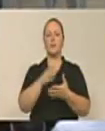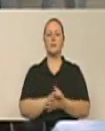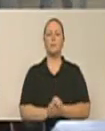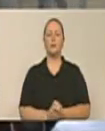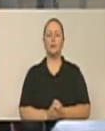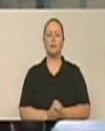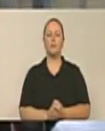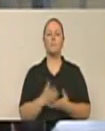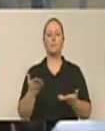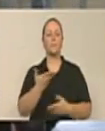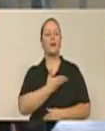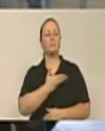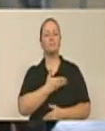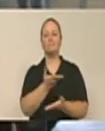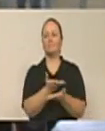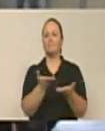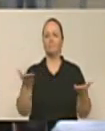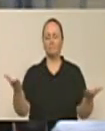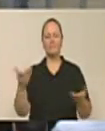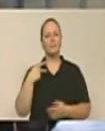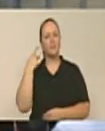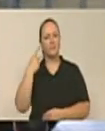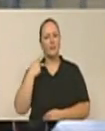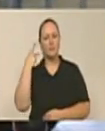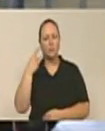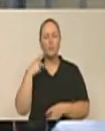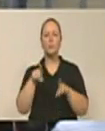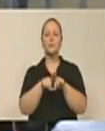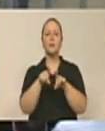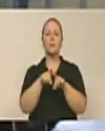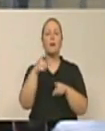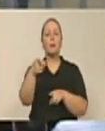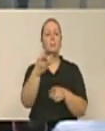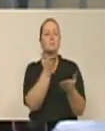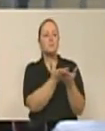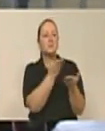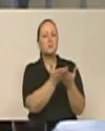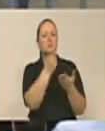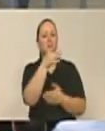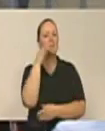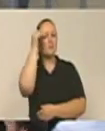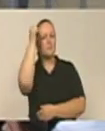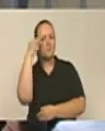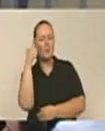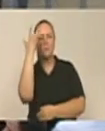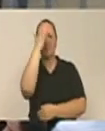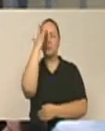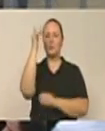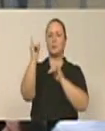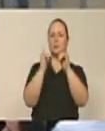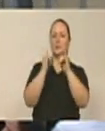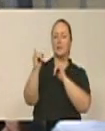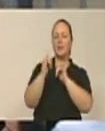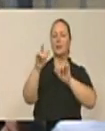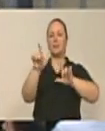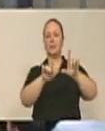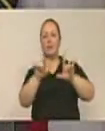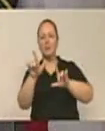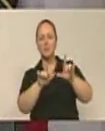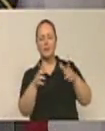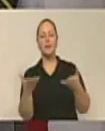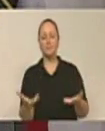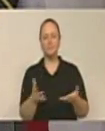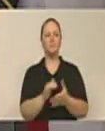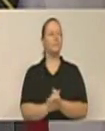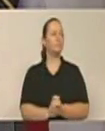Vereadores que nos acompanham no plenário, acadêmicas, também internautas, telespectadores da TVL. Quero iniciar